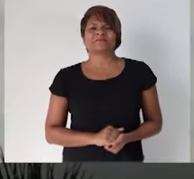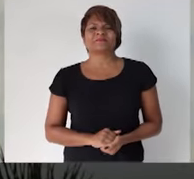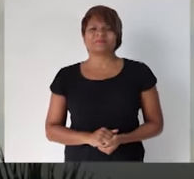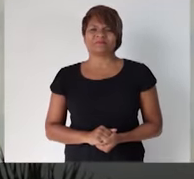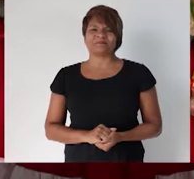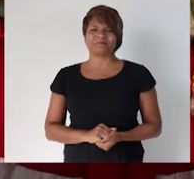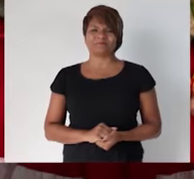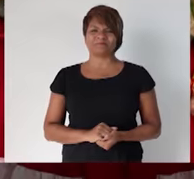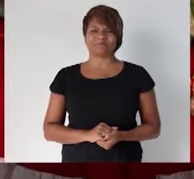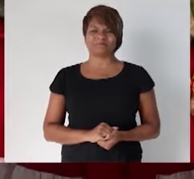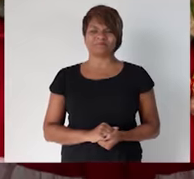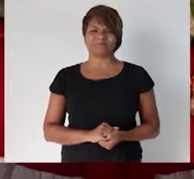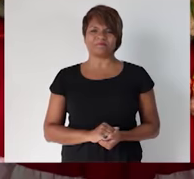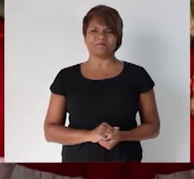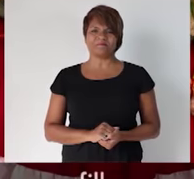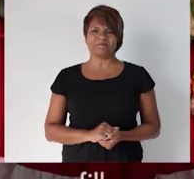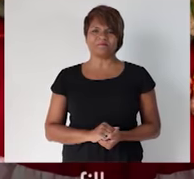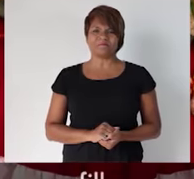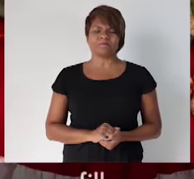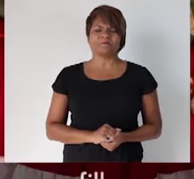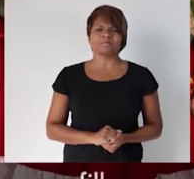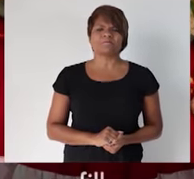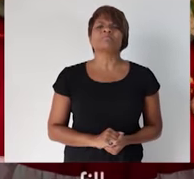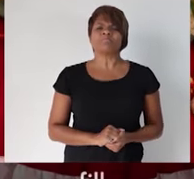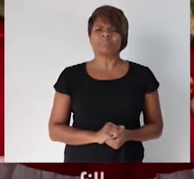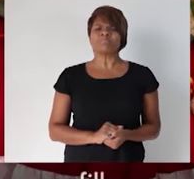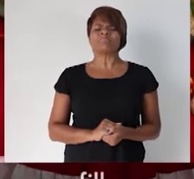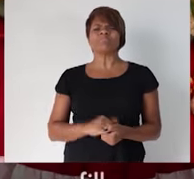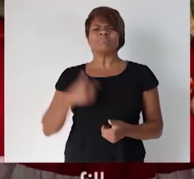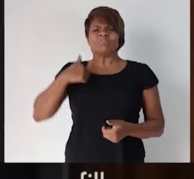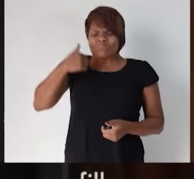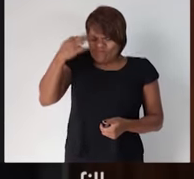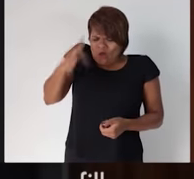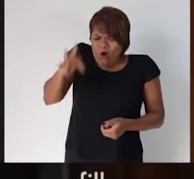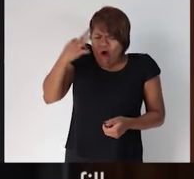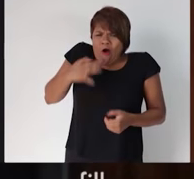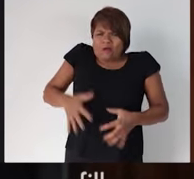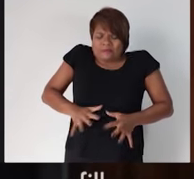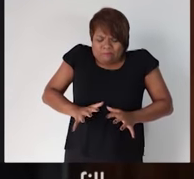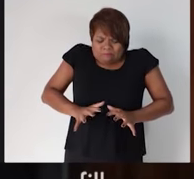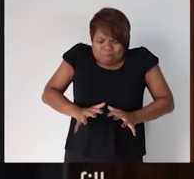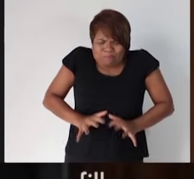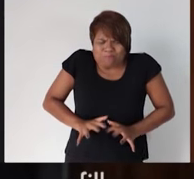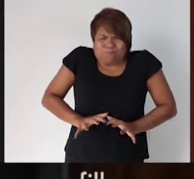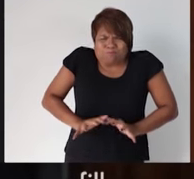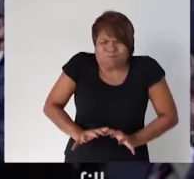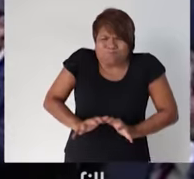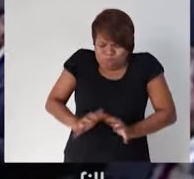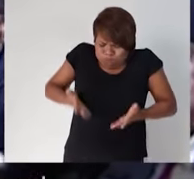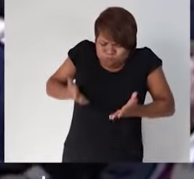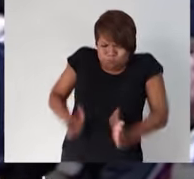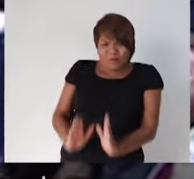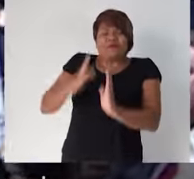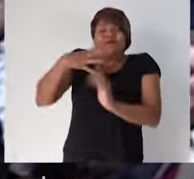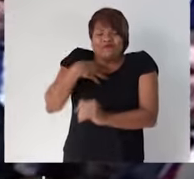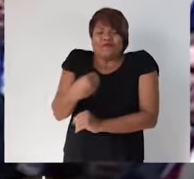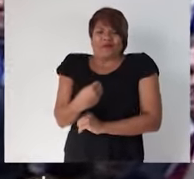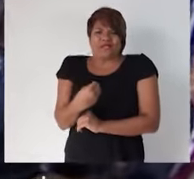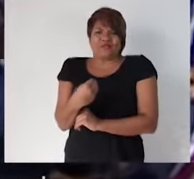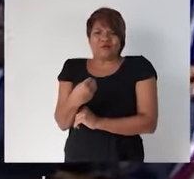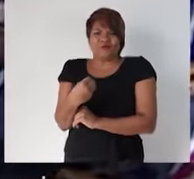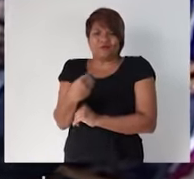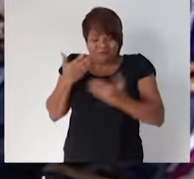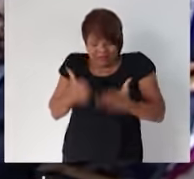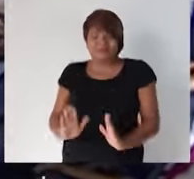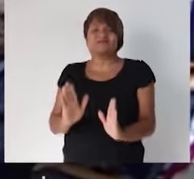valente. Desde a dor do parto, que nós temos que ter pra ter os nossos filhos. E eu sou mãe de